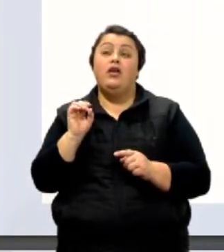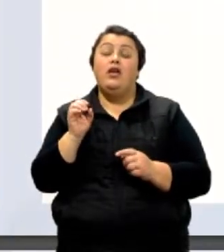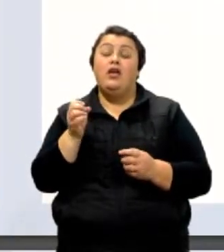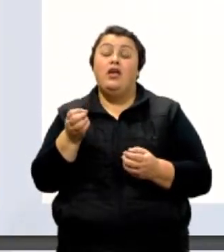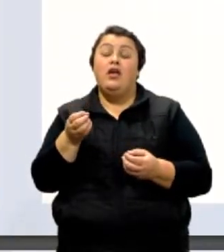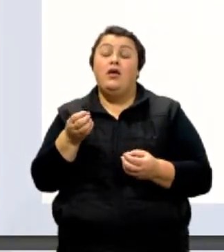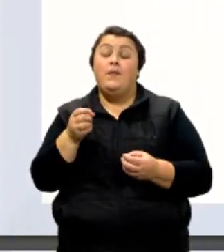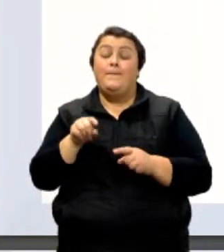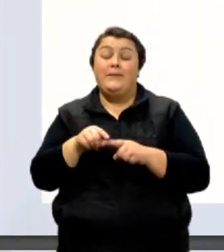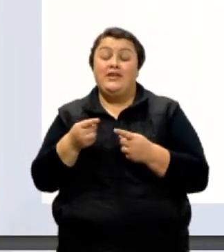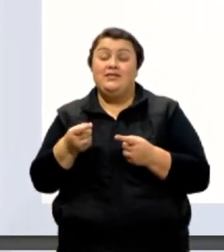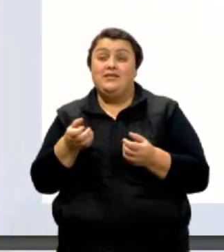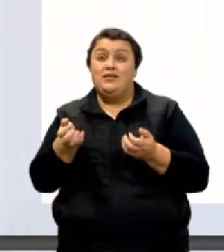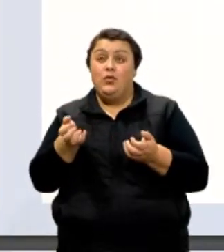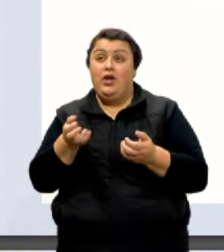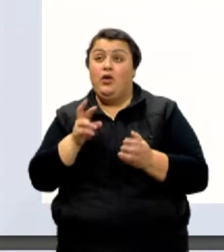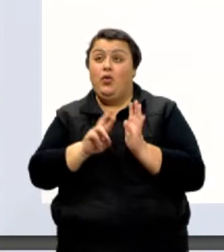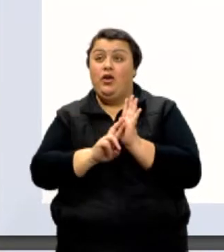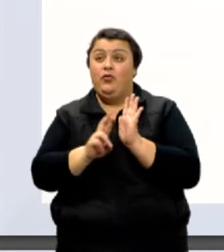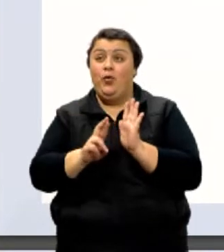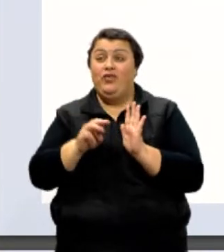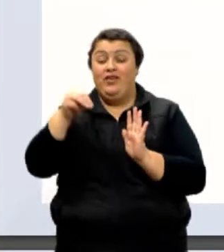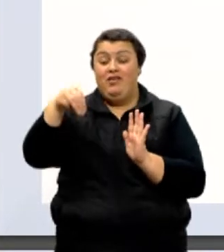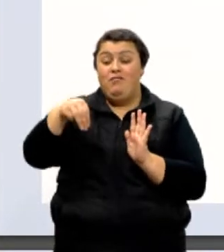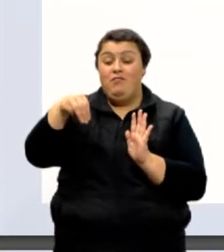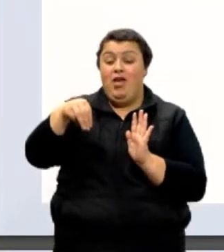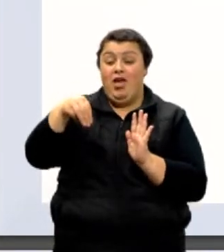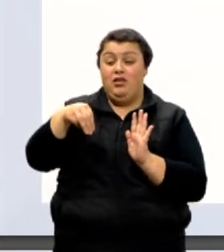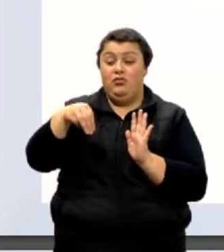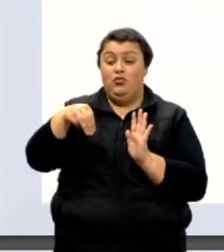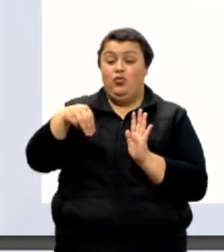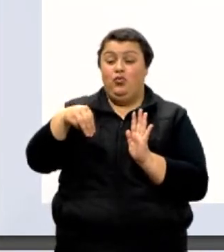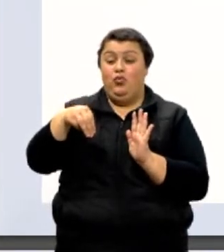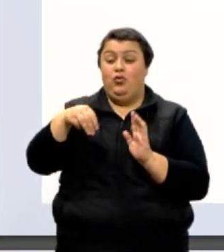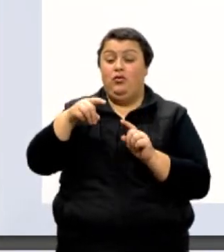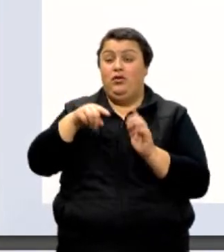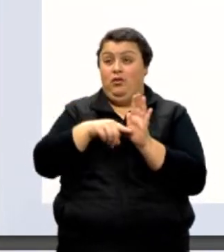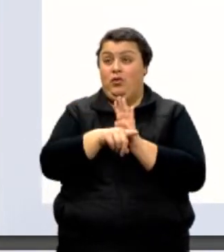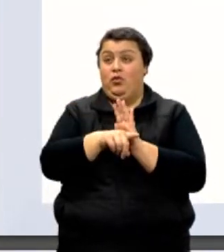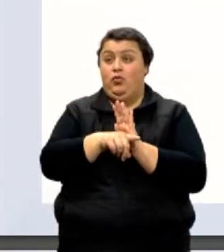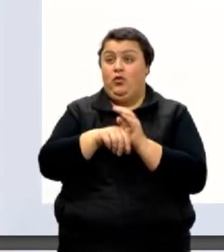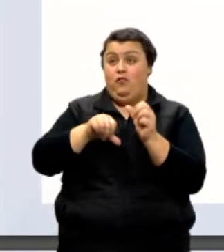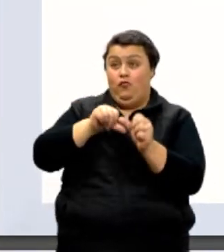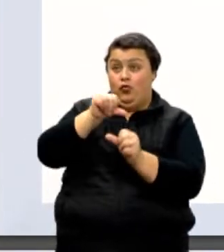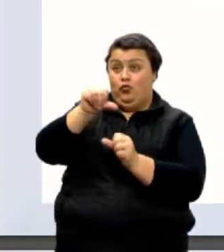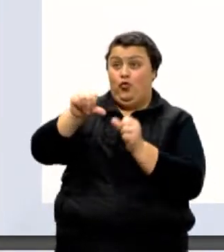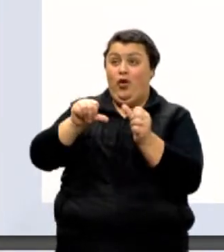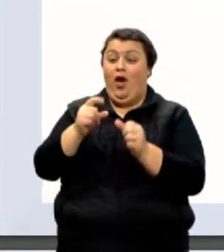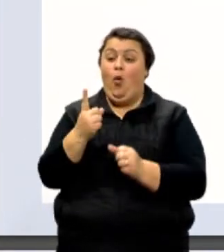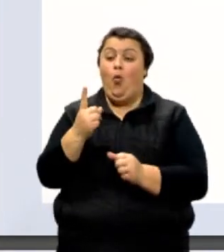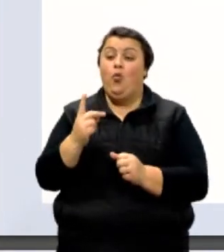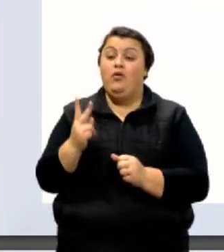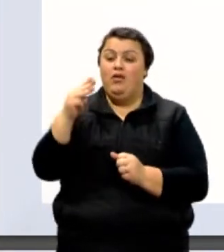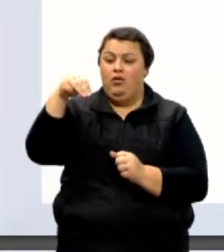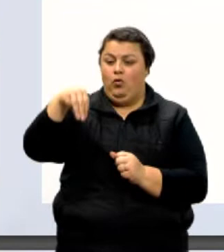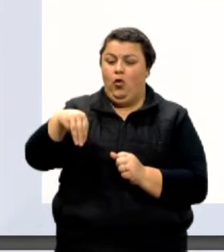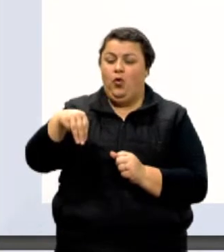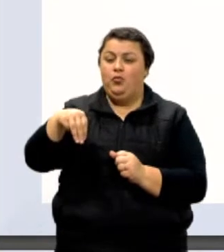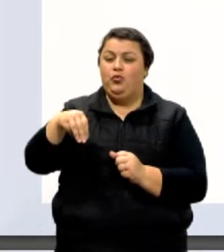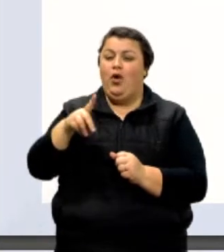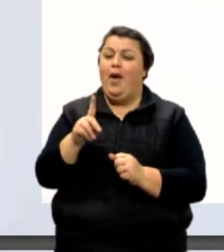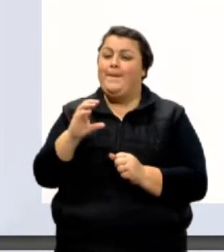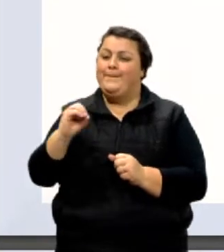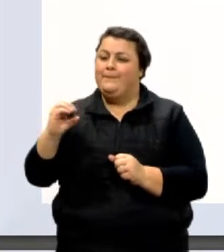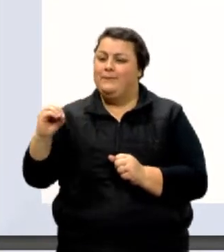expressar em metros a resposta final do exercício. Então, eu vou trocar o quilômetro. Um quilômetro são mil metros, 10 na 3.